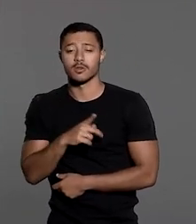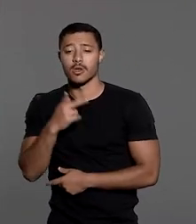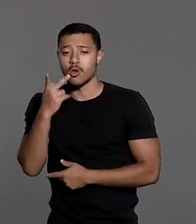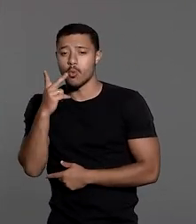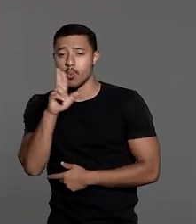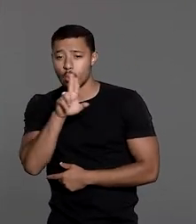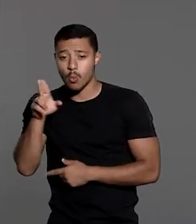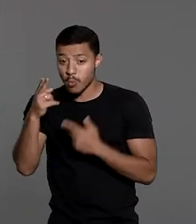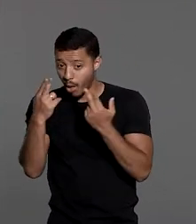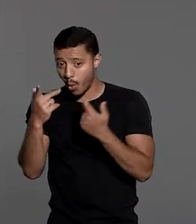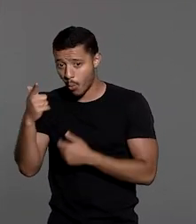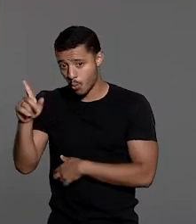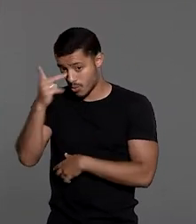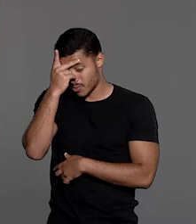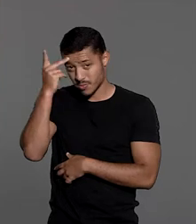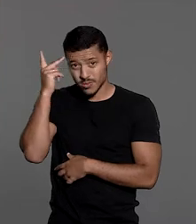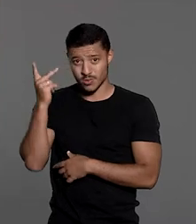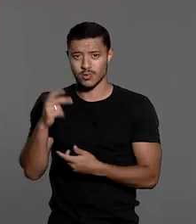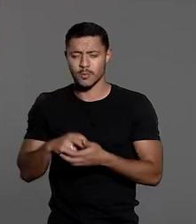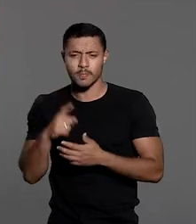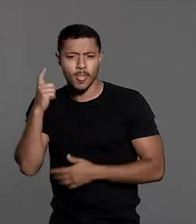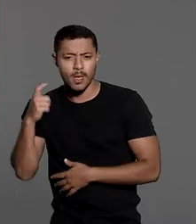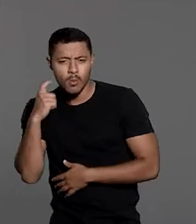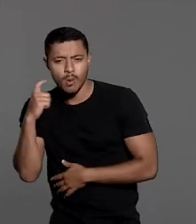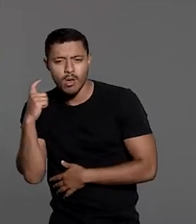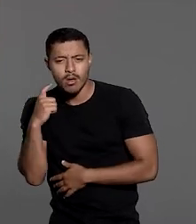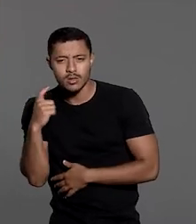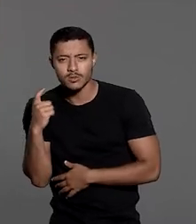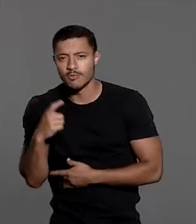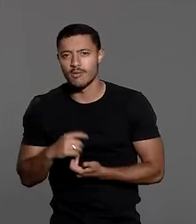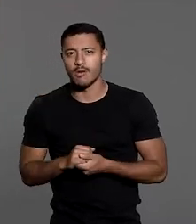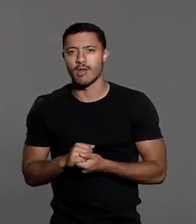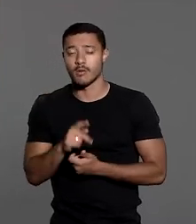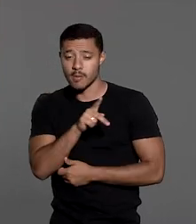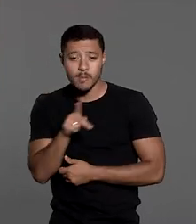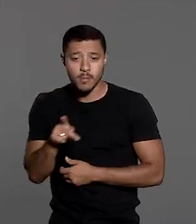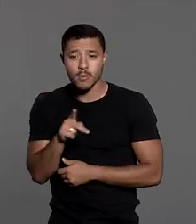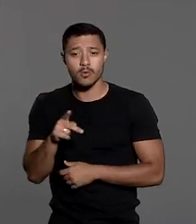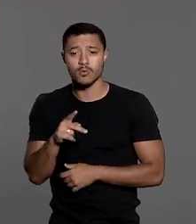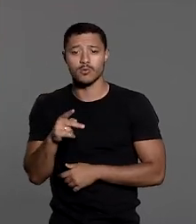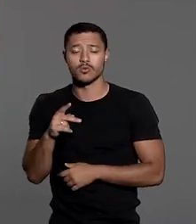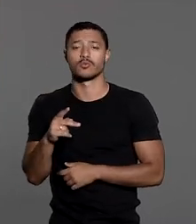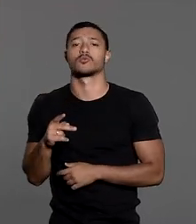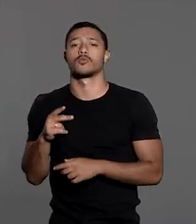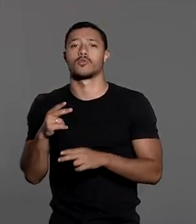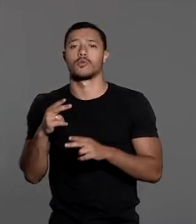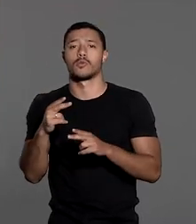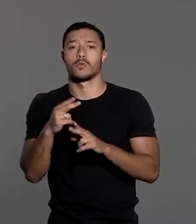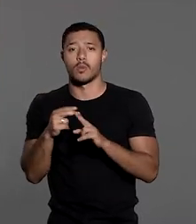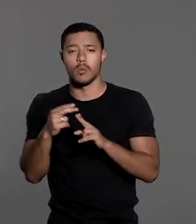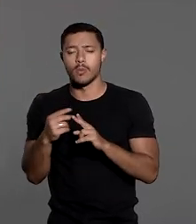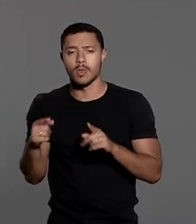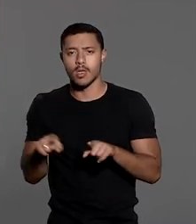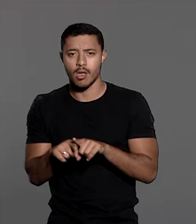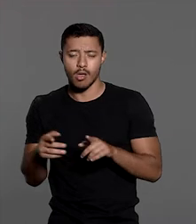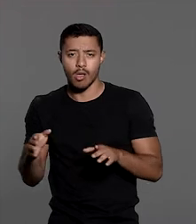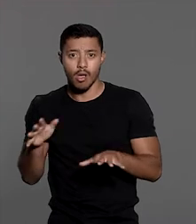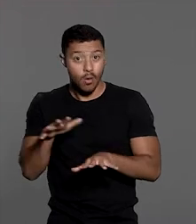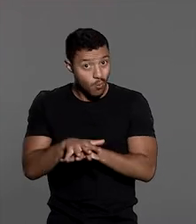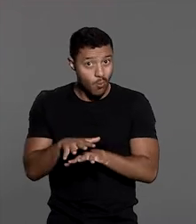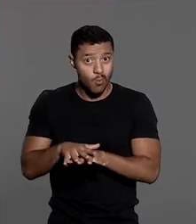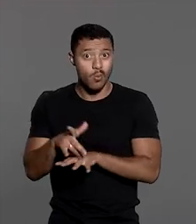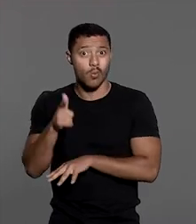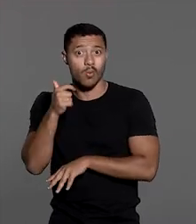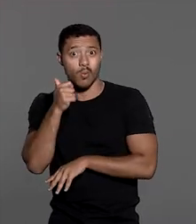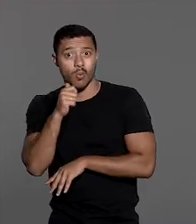homonímia com réus em ações penais, um advogado criminalista e professor universitário solicitou a inclusão do sobrenome